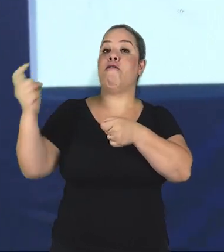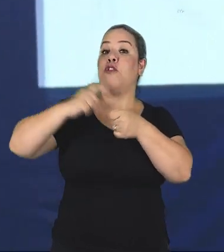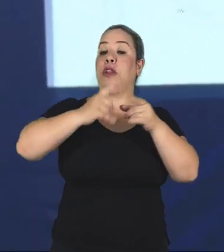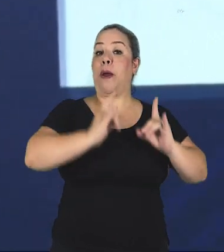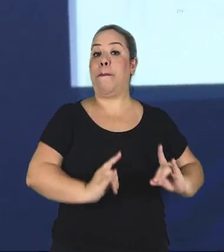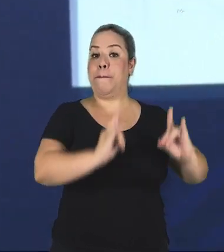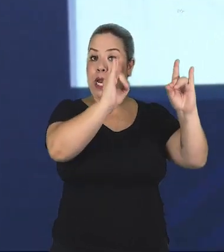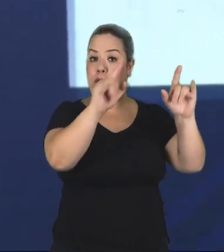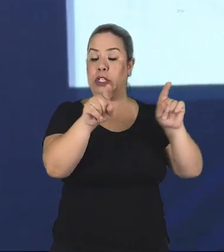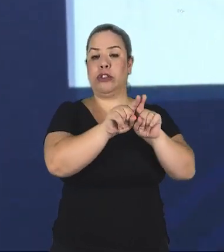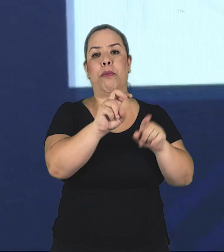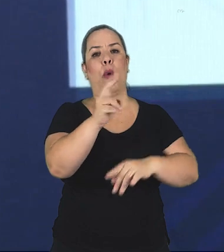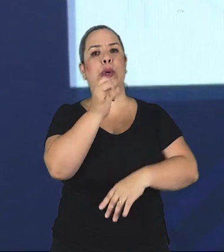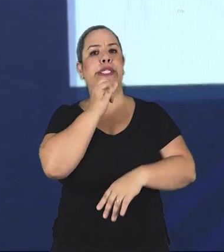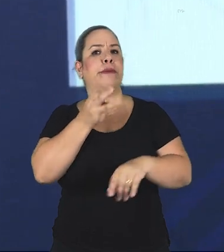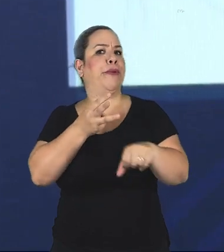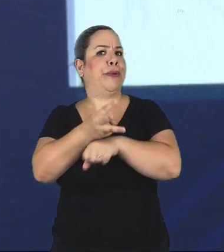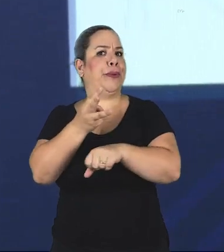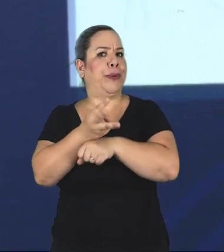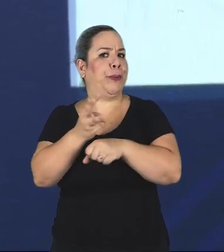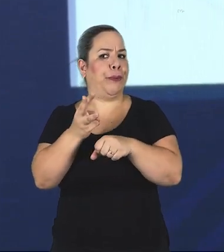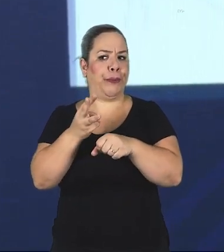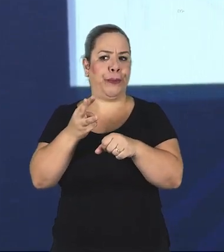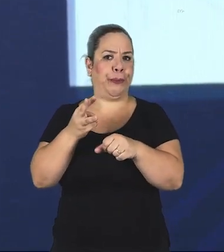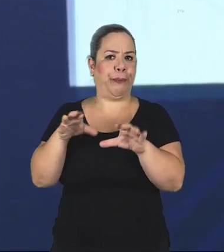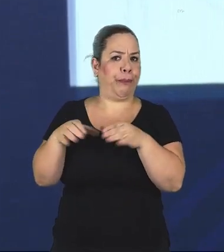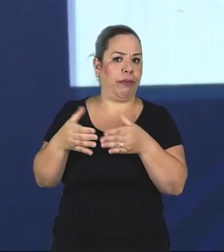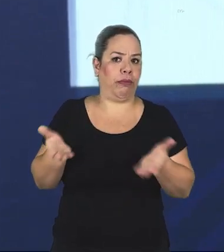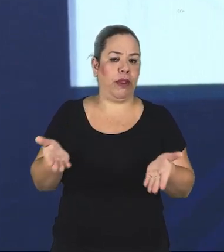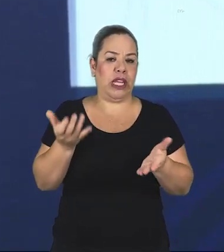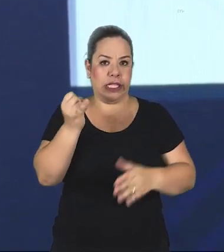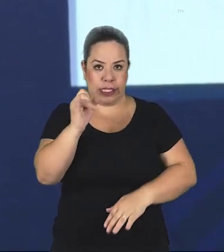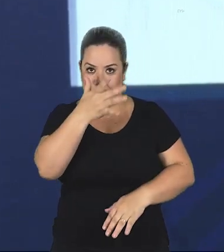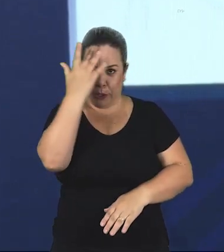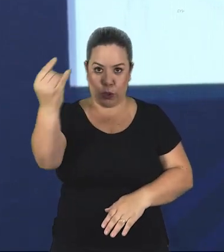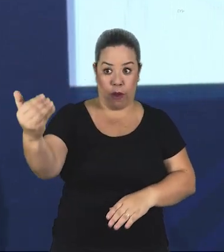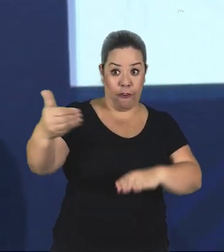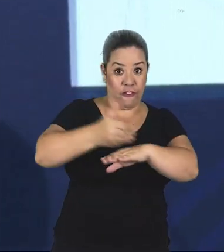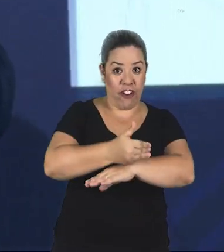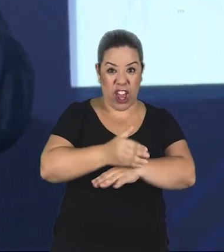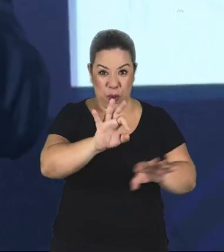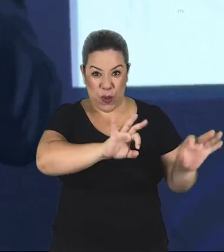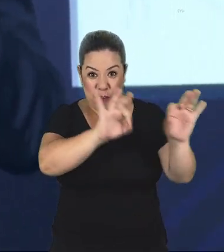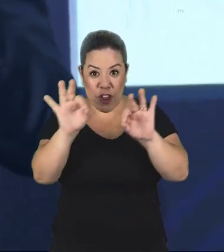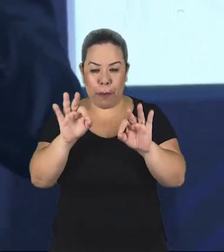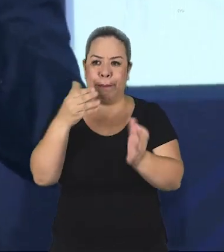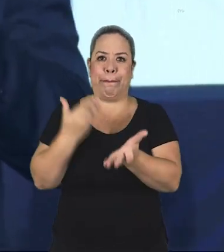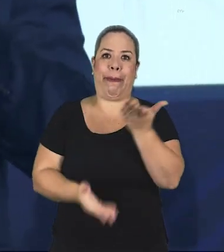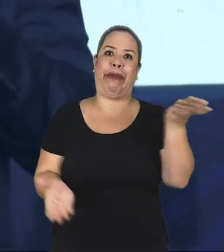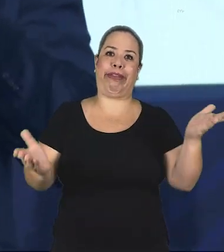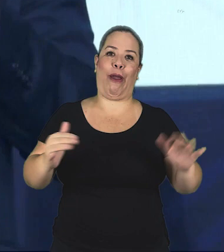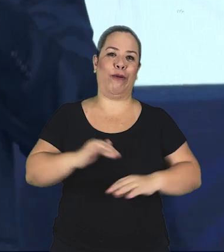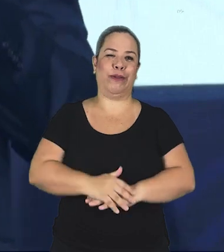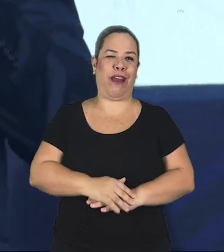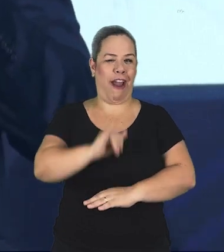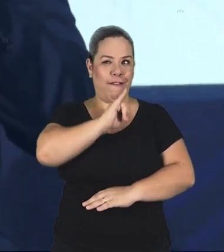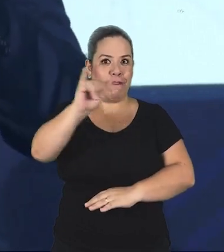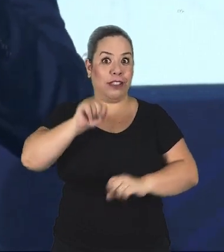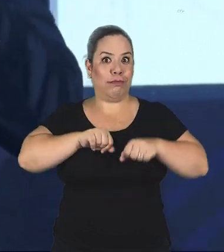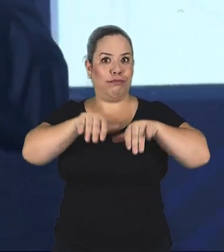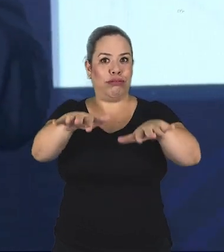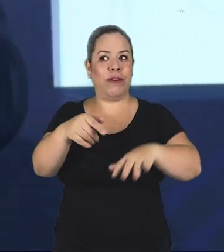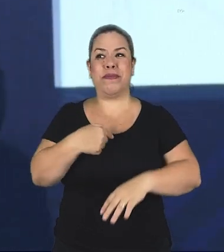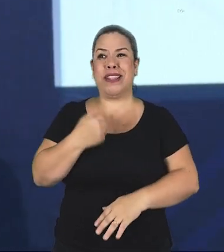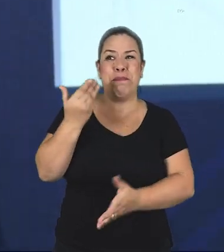unidades, ou nos grupos de WhatsApp. Pessoal, quem não veio, perdeu. É simples. Quem não veio,